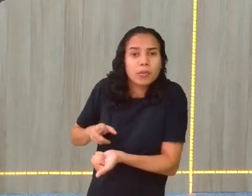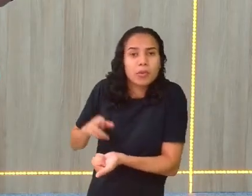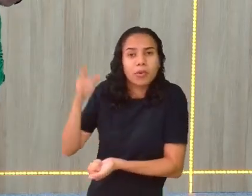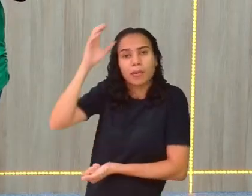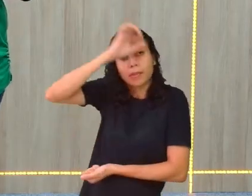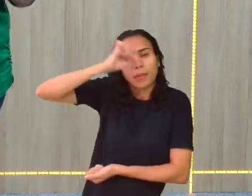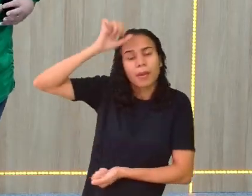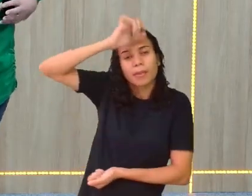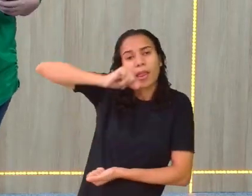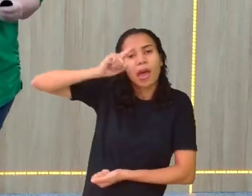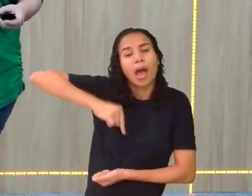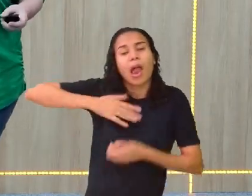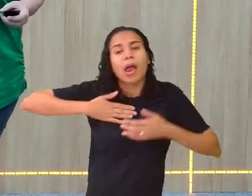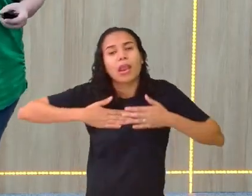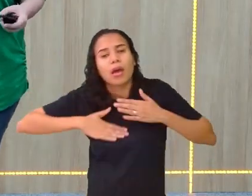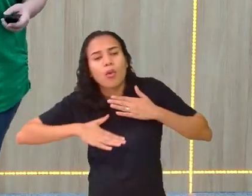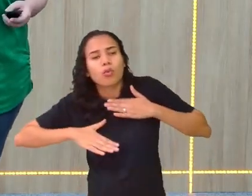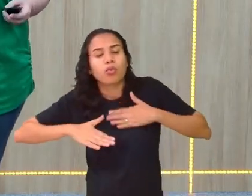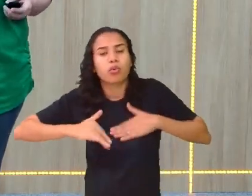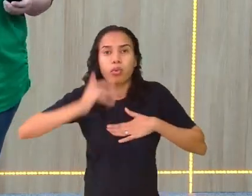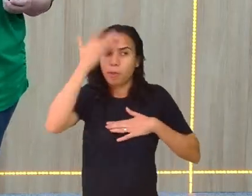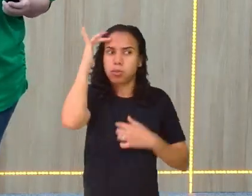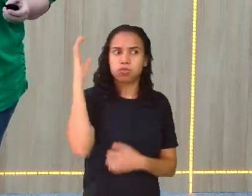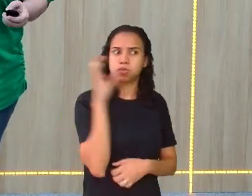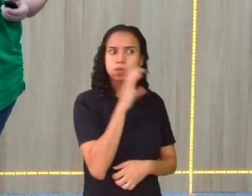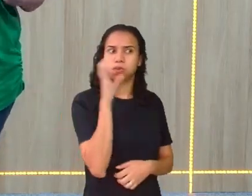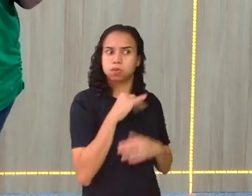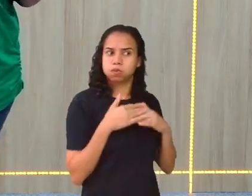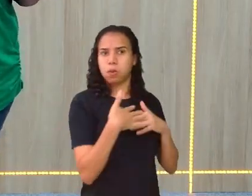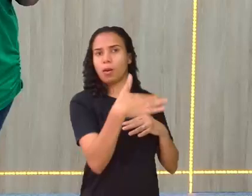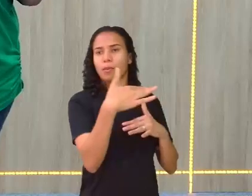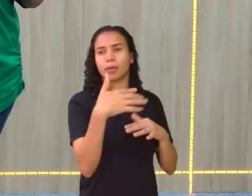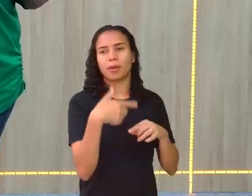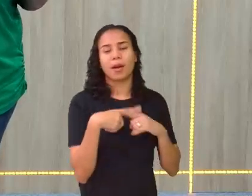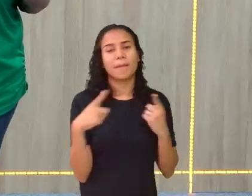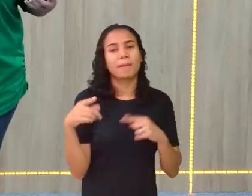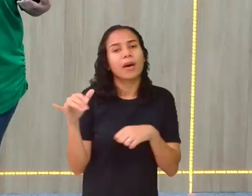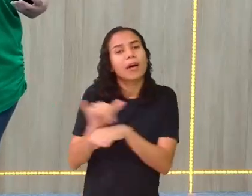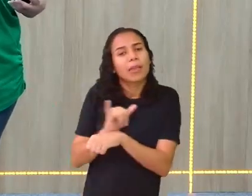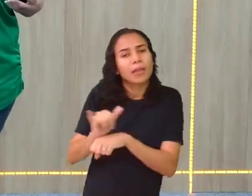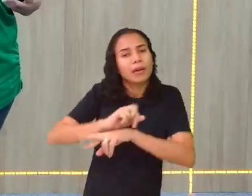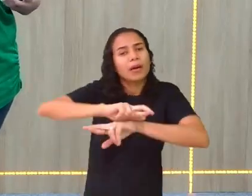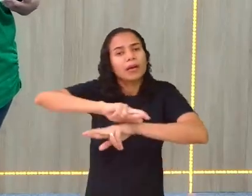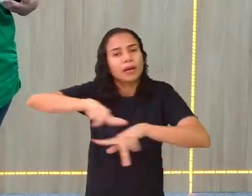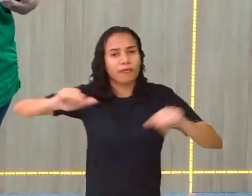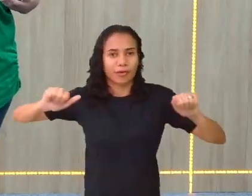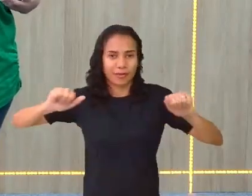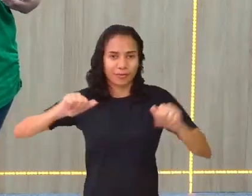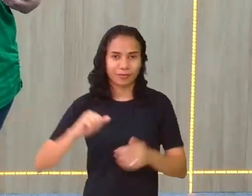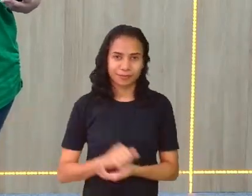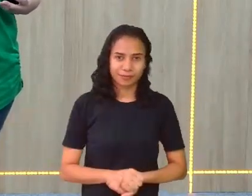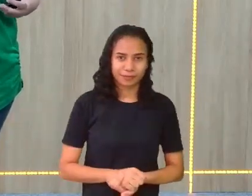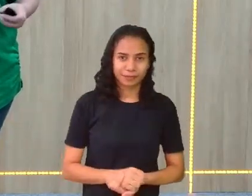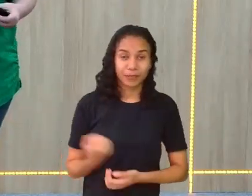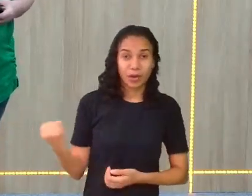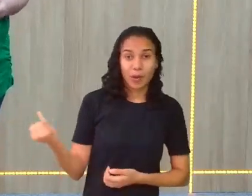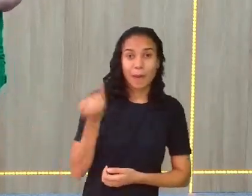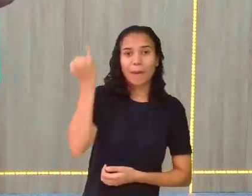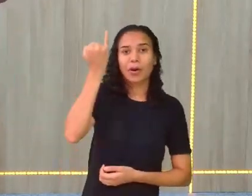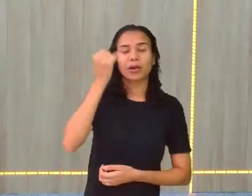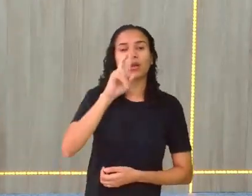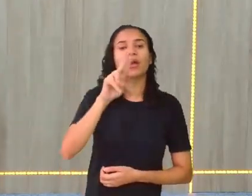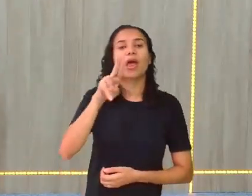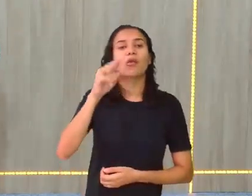aprender libras é mais devagar. Tem gente que é mais rápido, mas as maneiras são diferentes. O importante é não